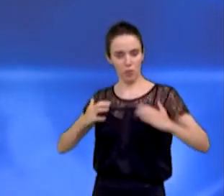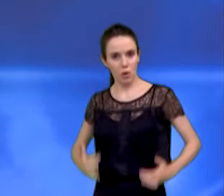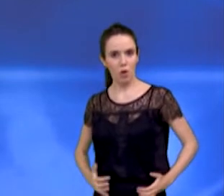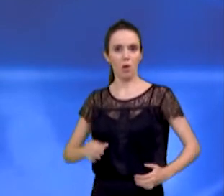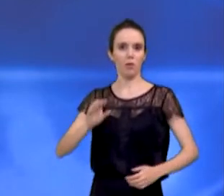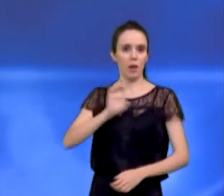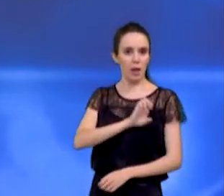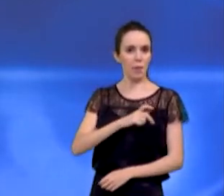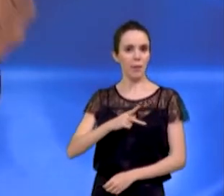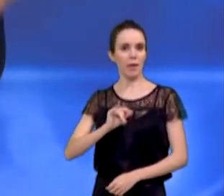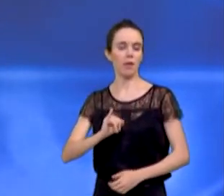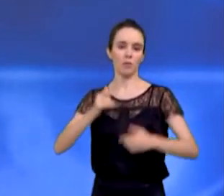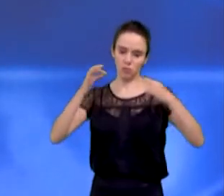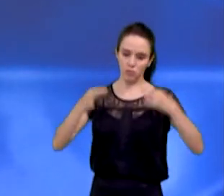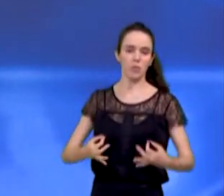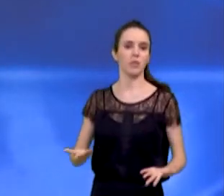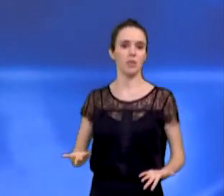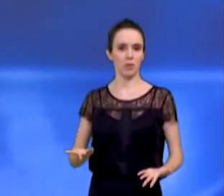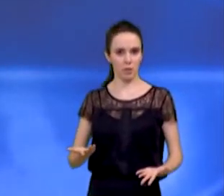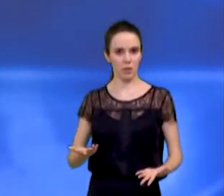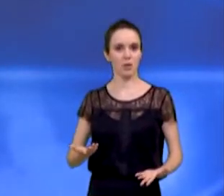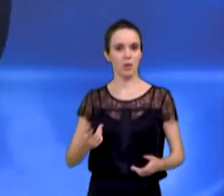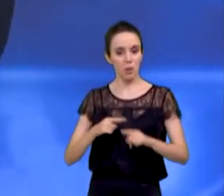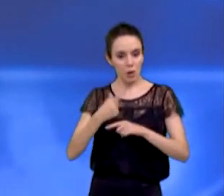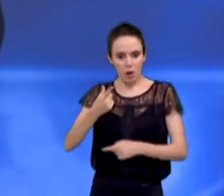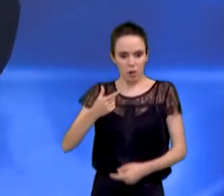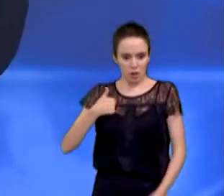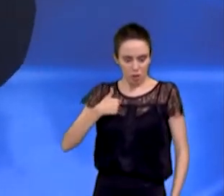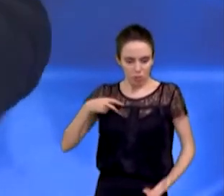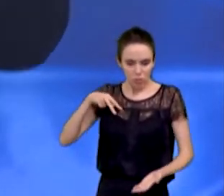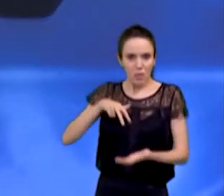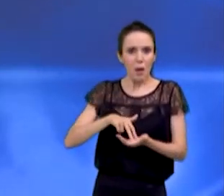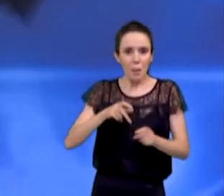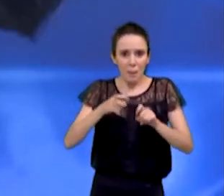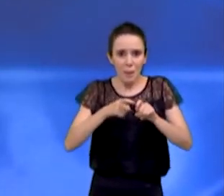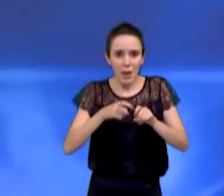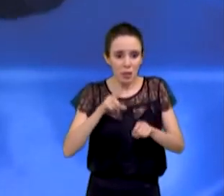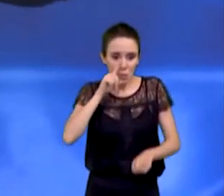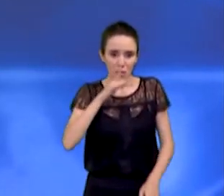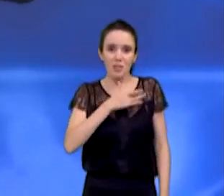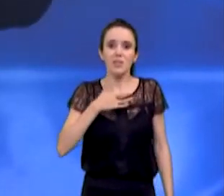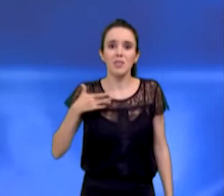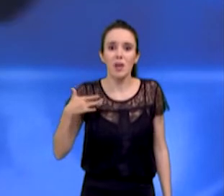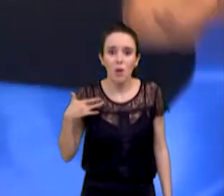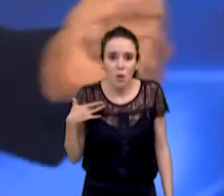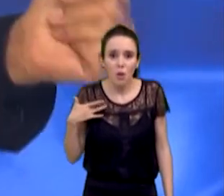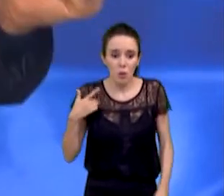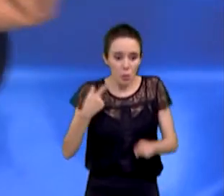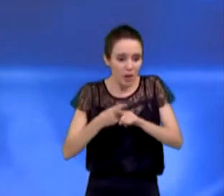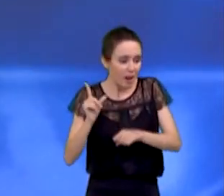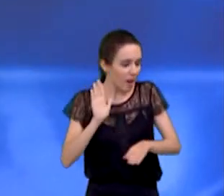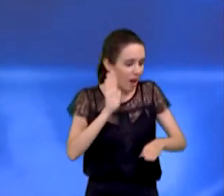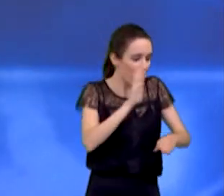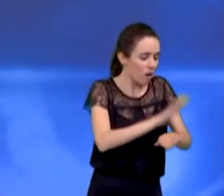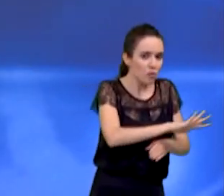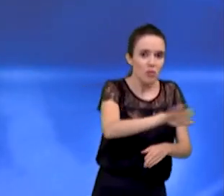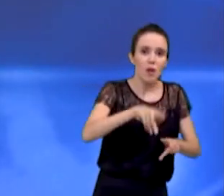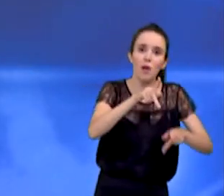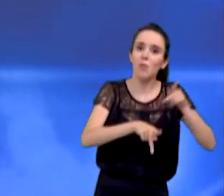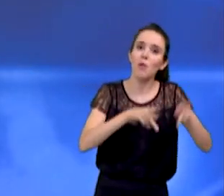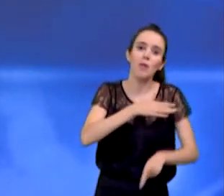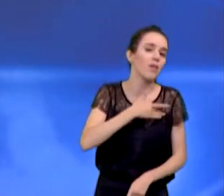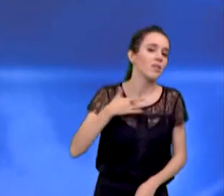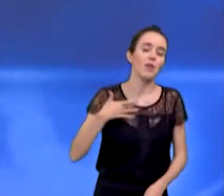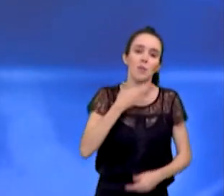gratificação pelo fato de estar ali colocando a sua própria saúde e vida em risco para garantir a saúde e vida do próximo. Está certo? E